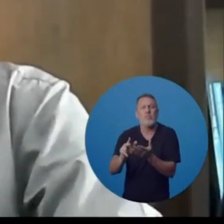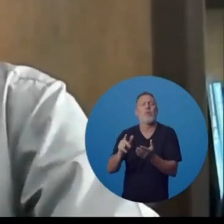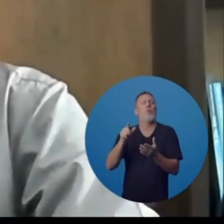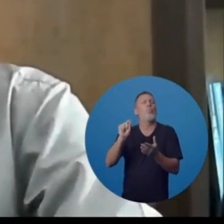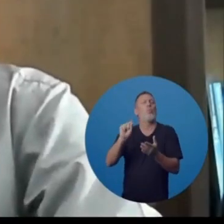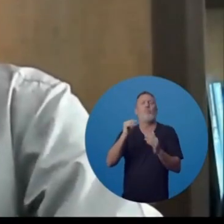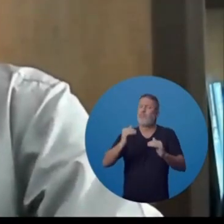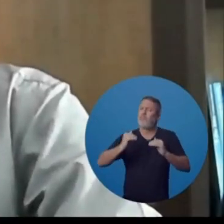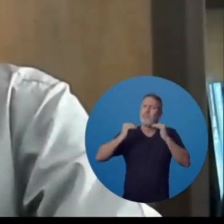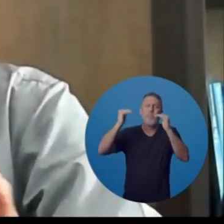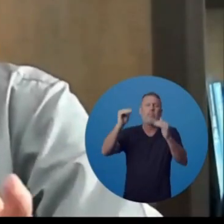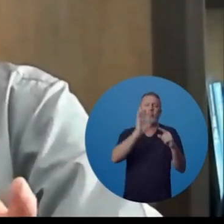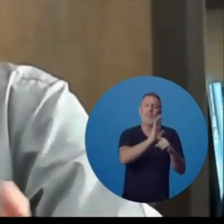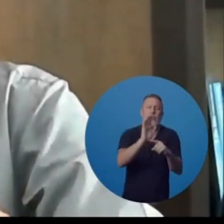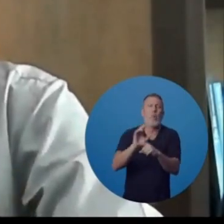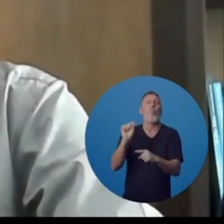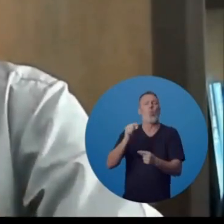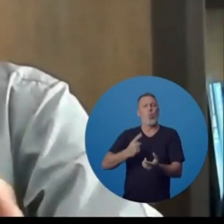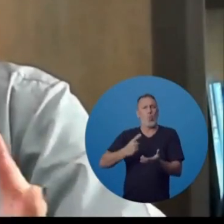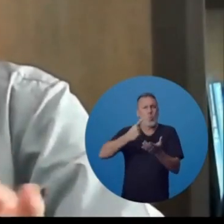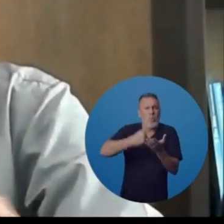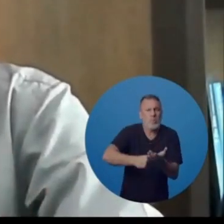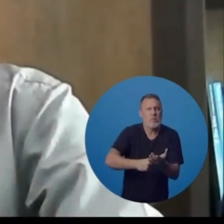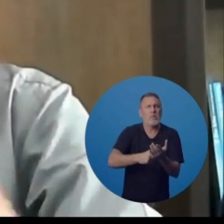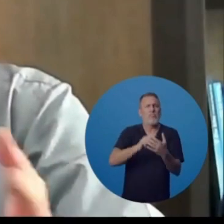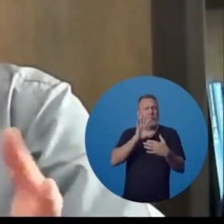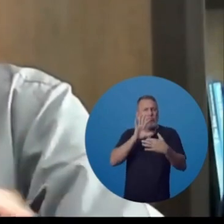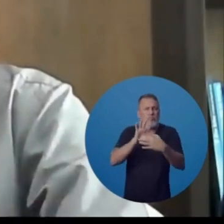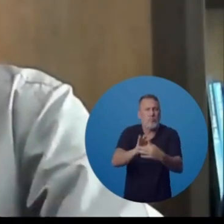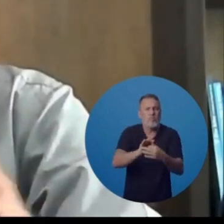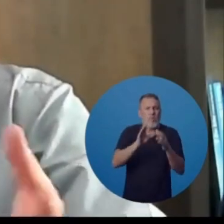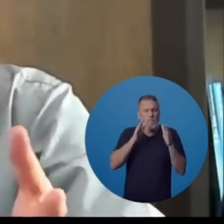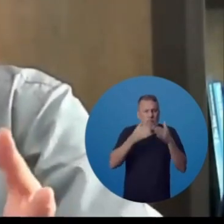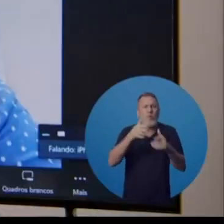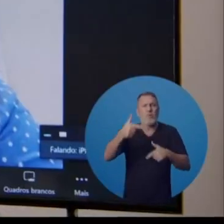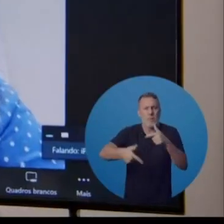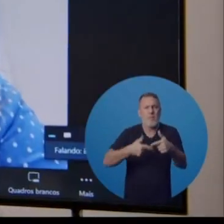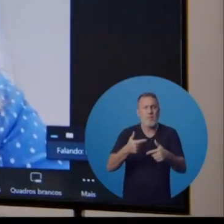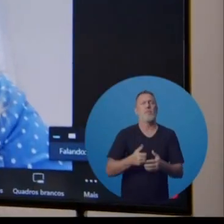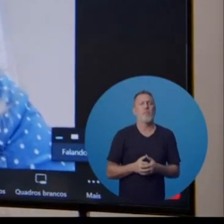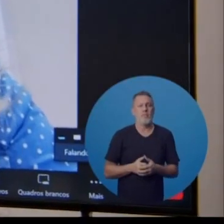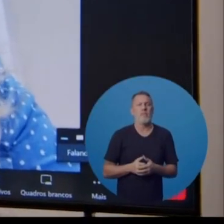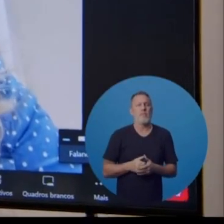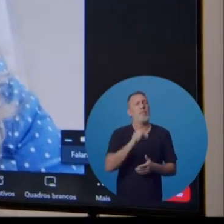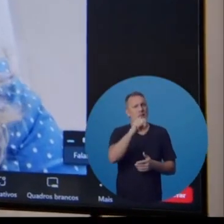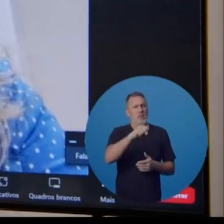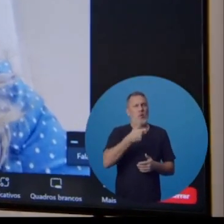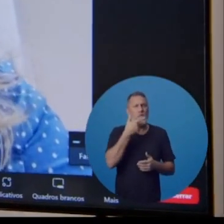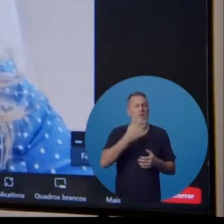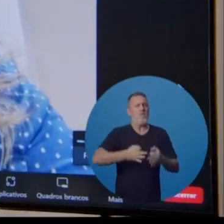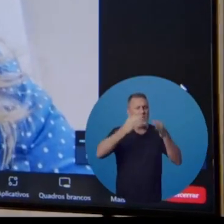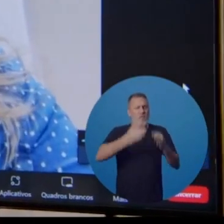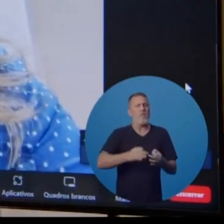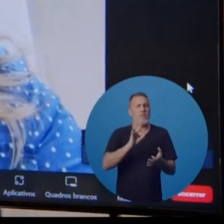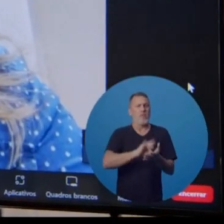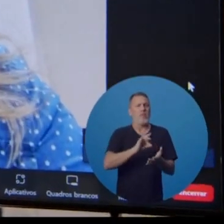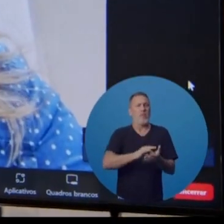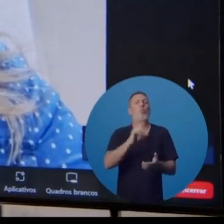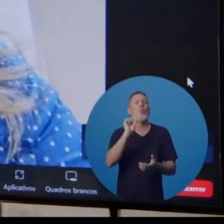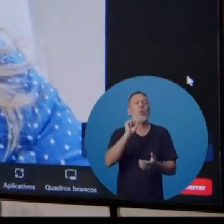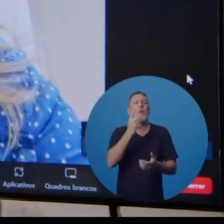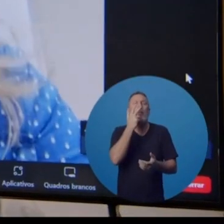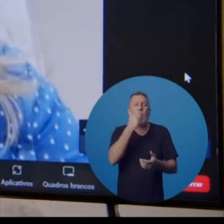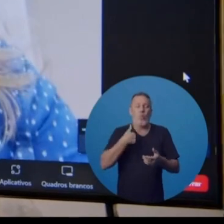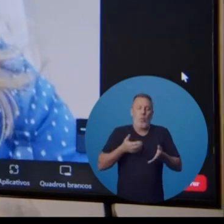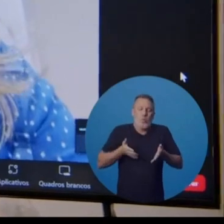deram uma excelente contribuição, se comprometeram, se envolveram, se dedicaram. Eu posso falar isso com bastante propriedade,